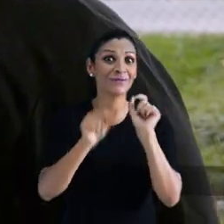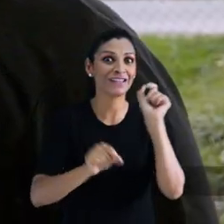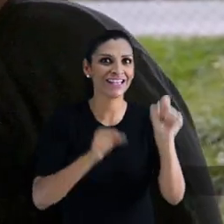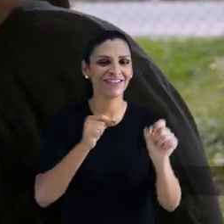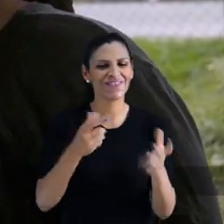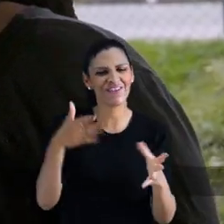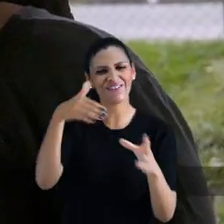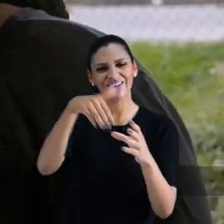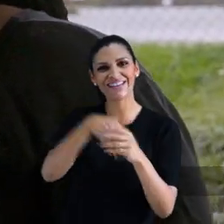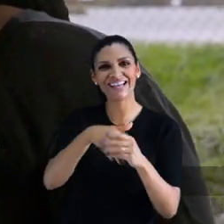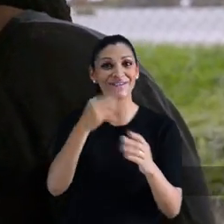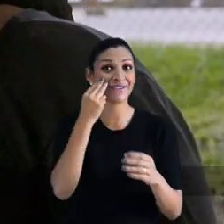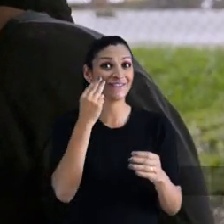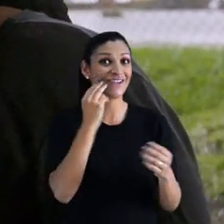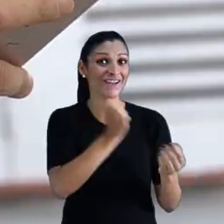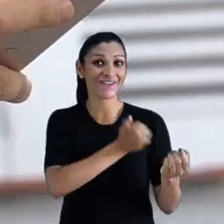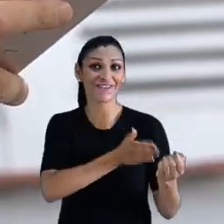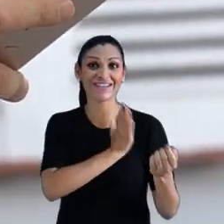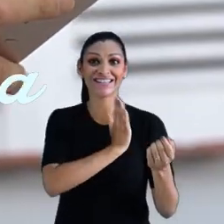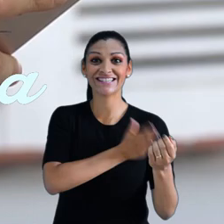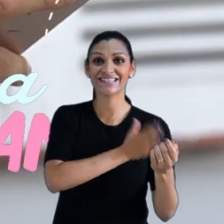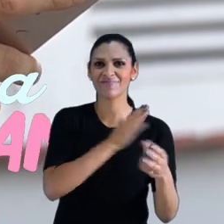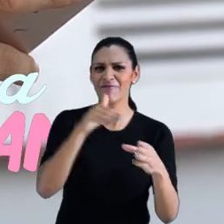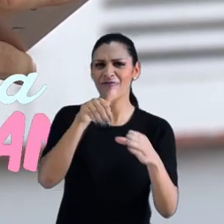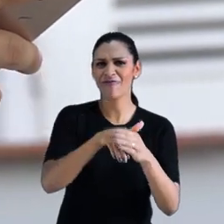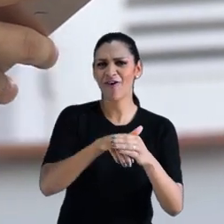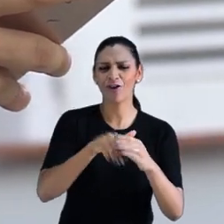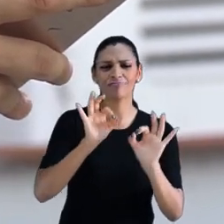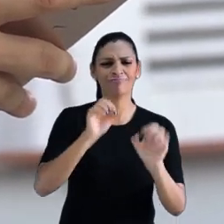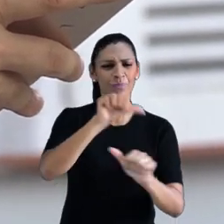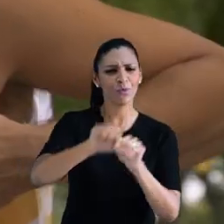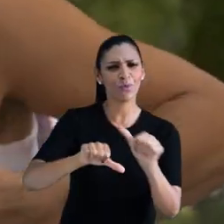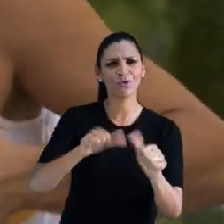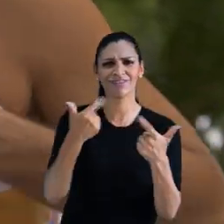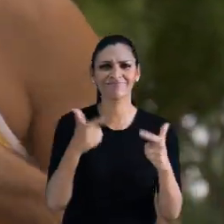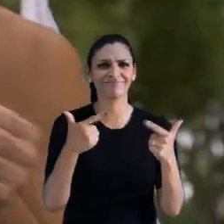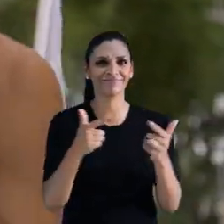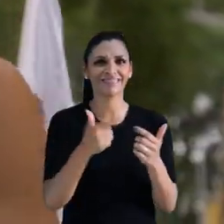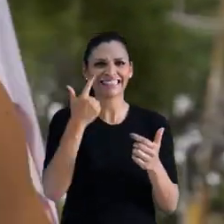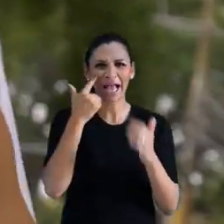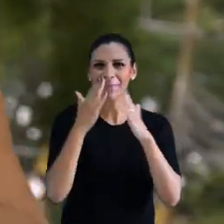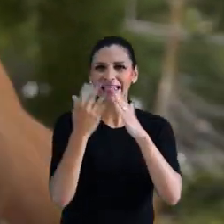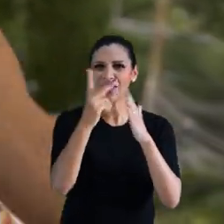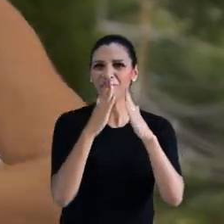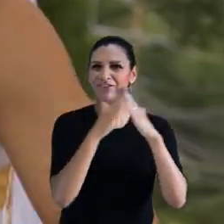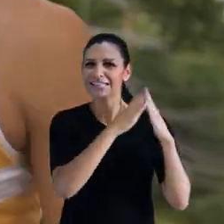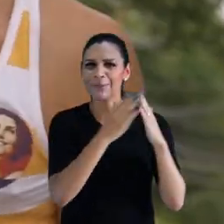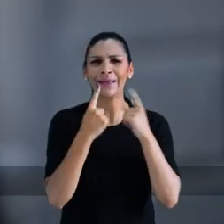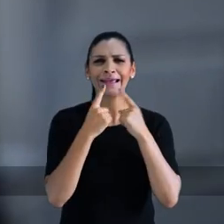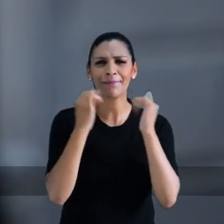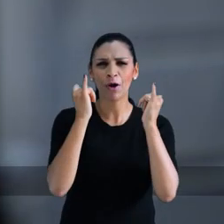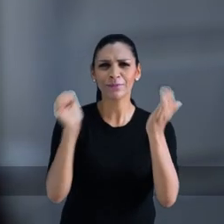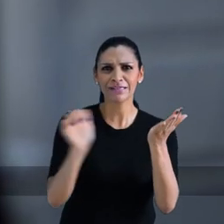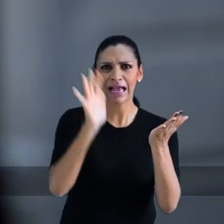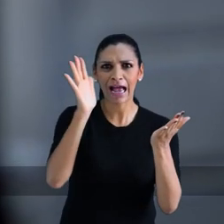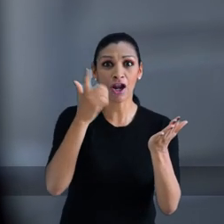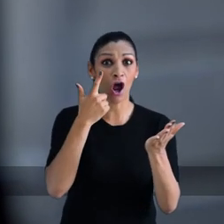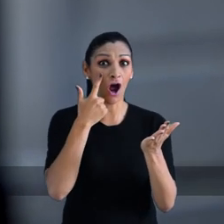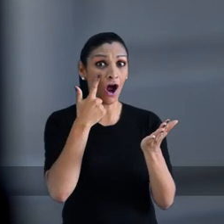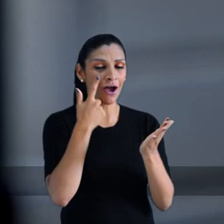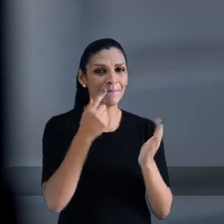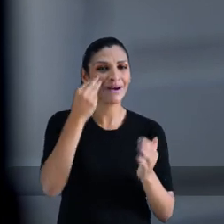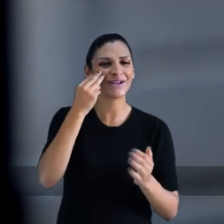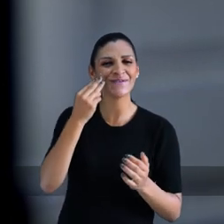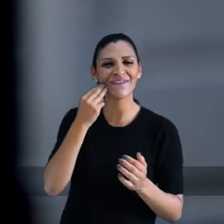Mandou um WhatsApp pra ela, cantando... Vamos votar na Manu com o coração. Meu voto tá fechado, eu não abro mão. Aquele vizinho que